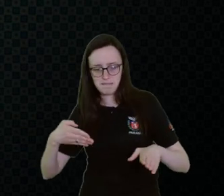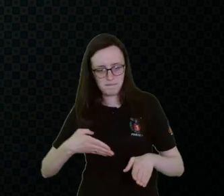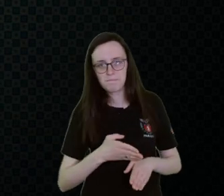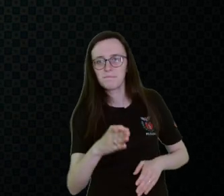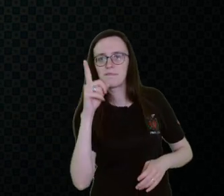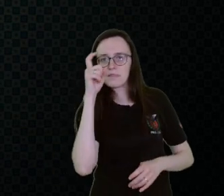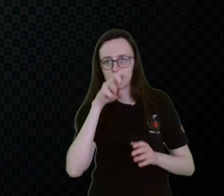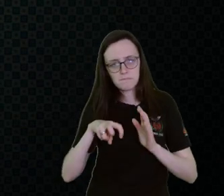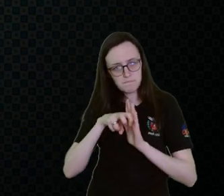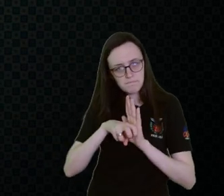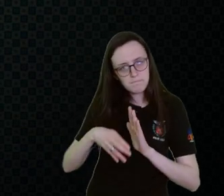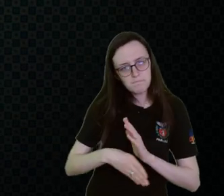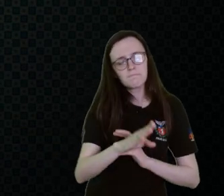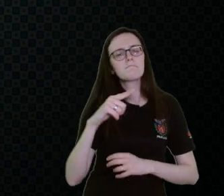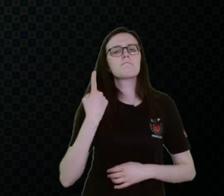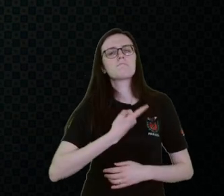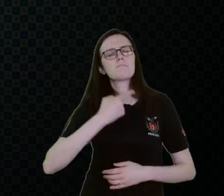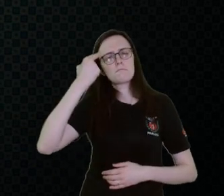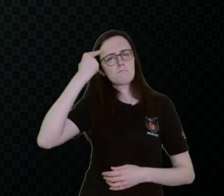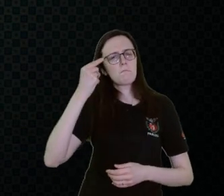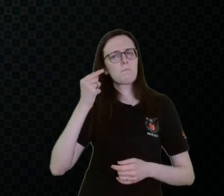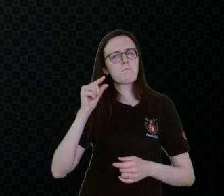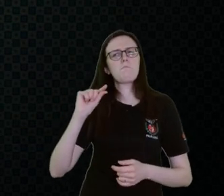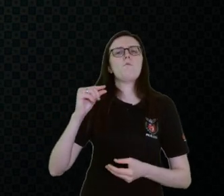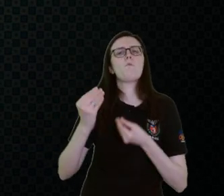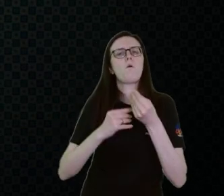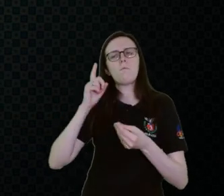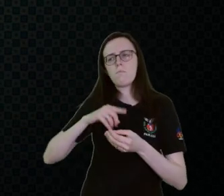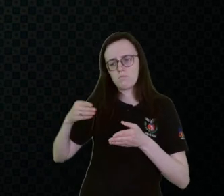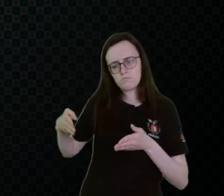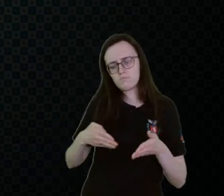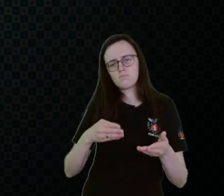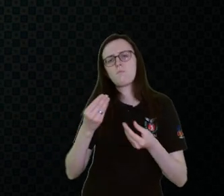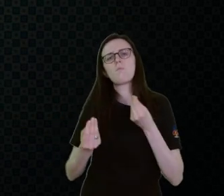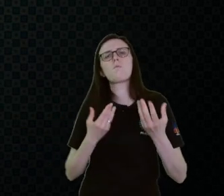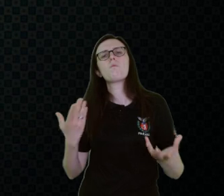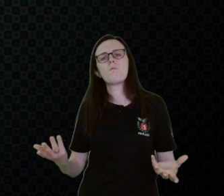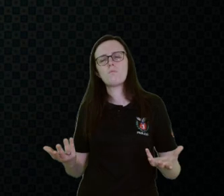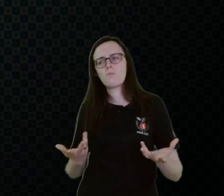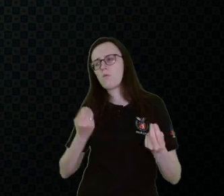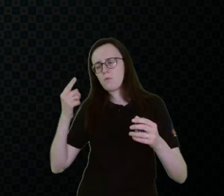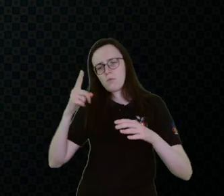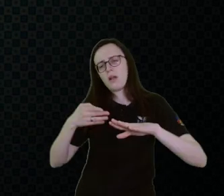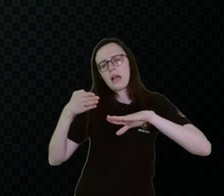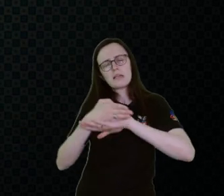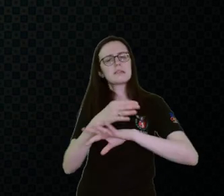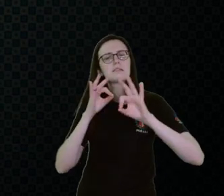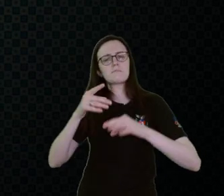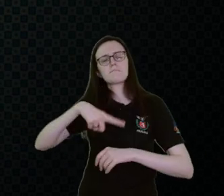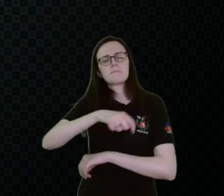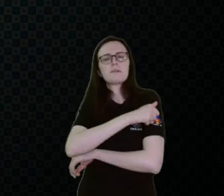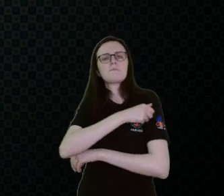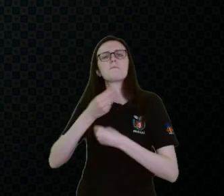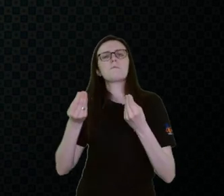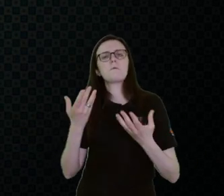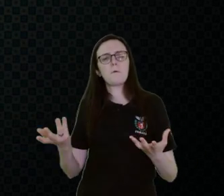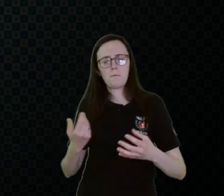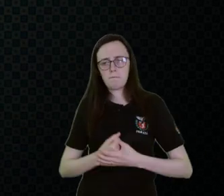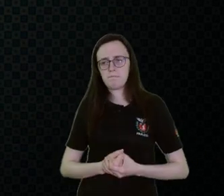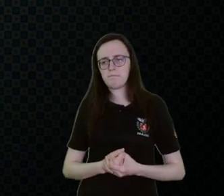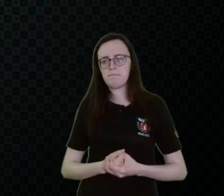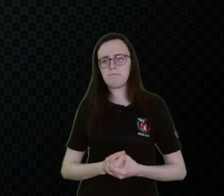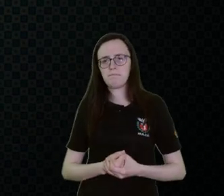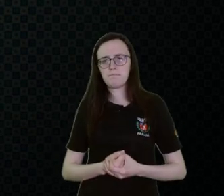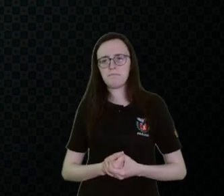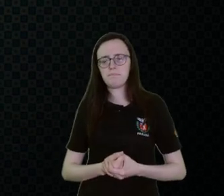Então, para a gente pensar um pouco, né. Como que é o deslocamento desse ambiente? Como é o acesso desse estudante a esse ambiente?